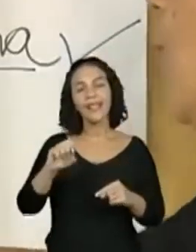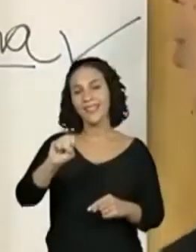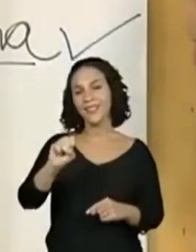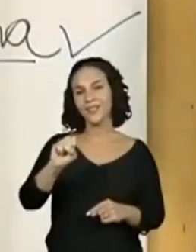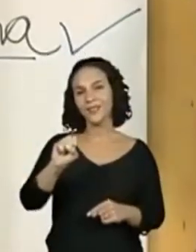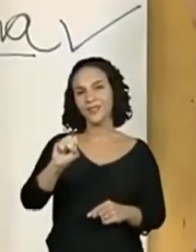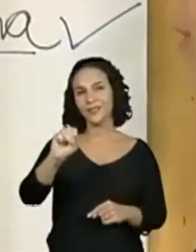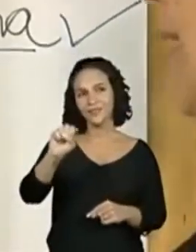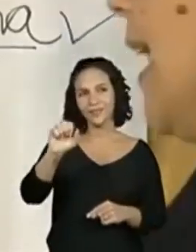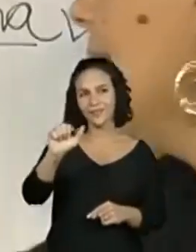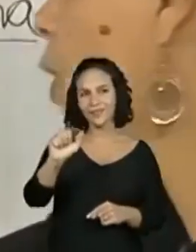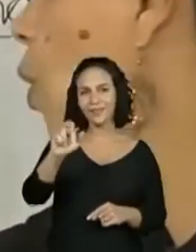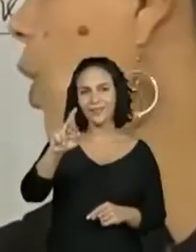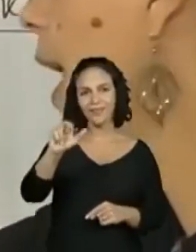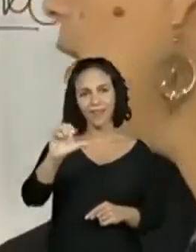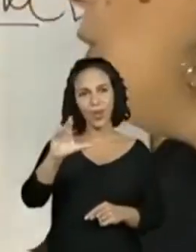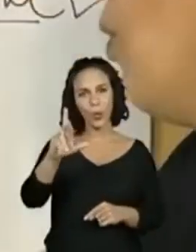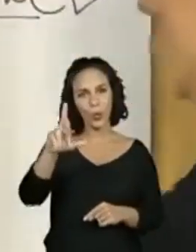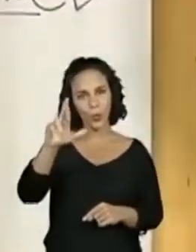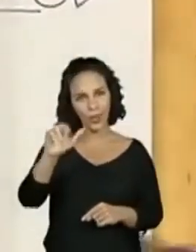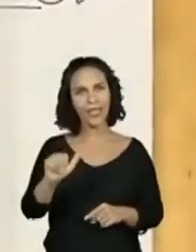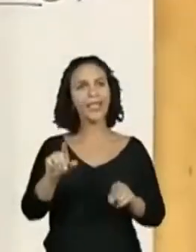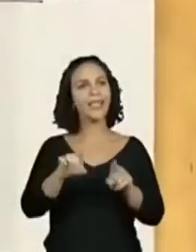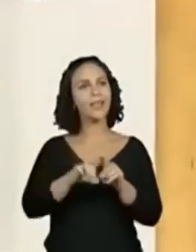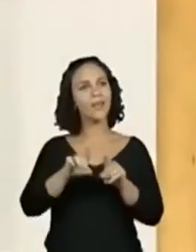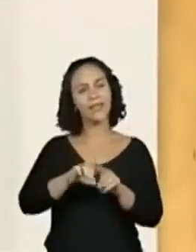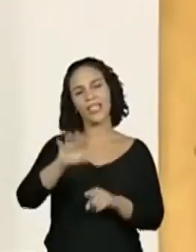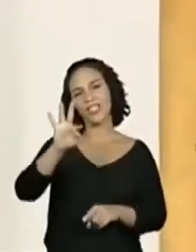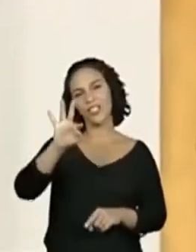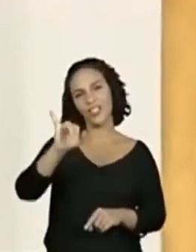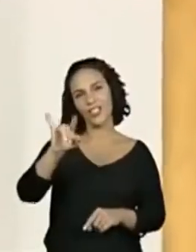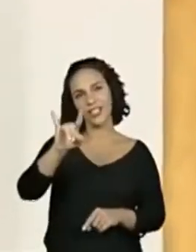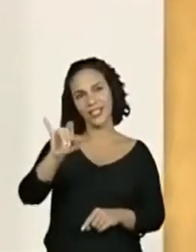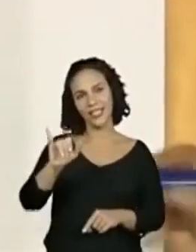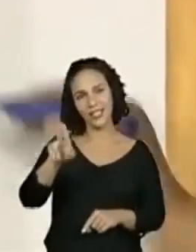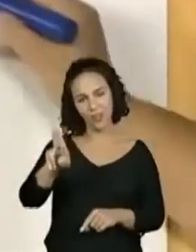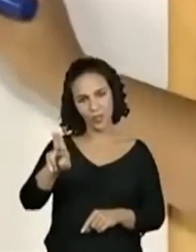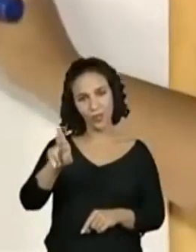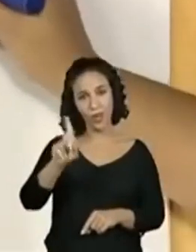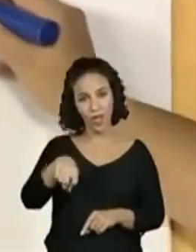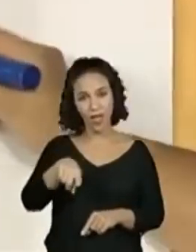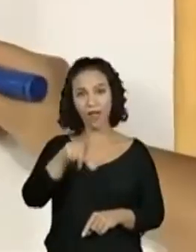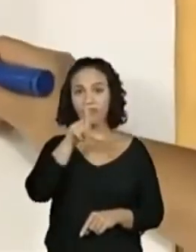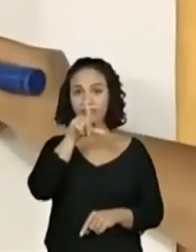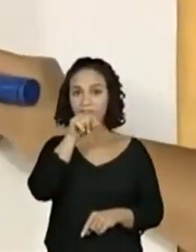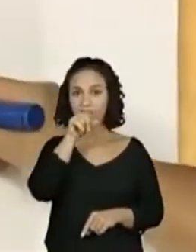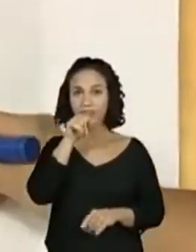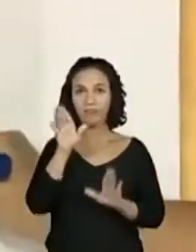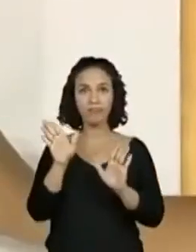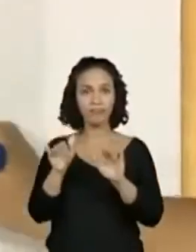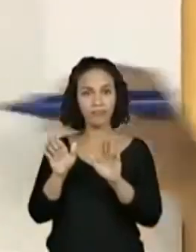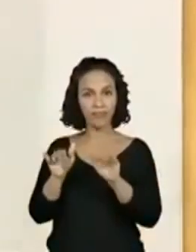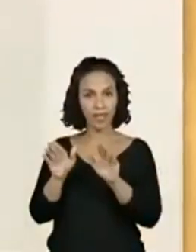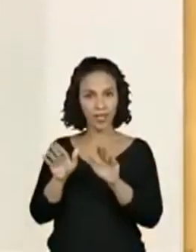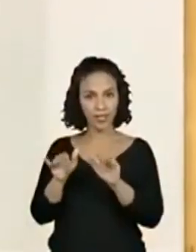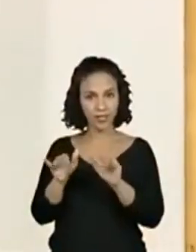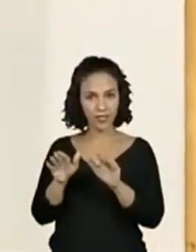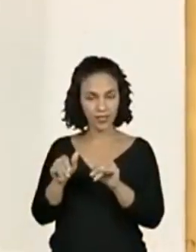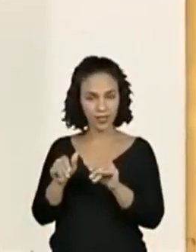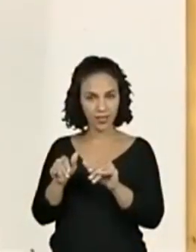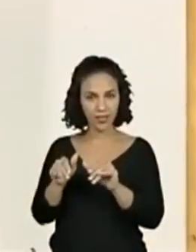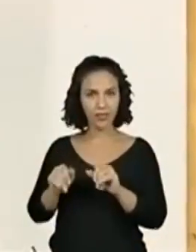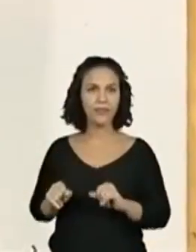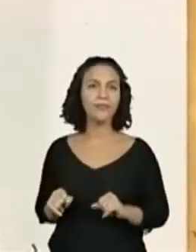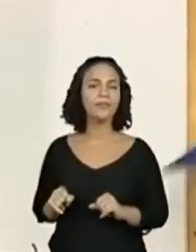outros dois, tanto a saracura quanto o tisil, nós colocamos, vocês me deram a opção